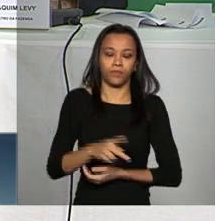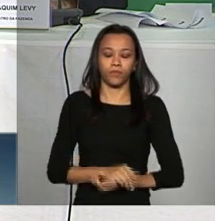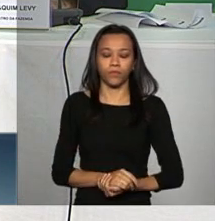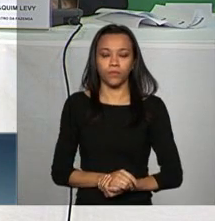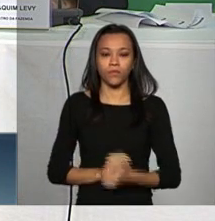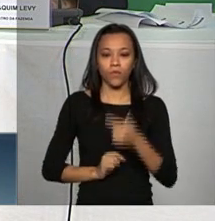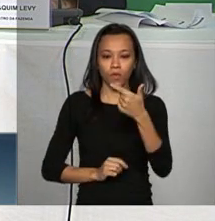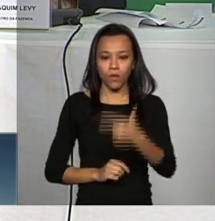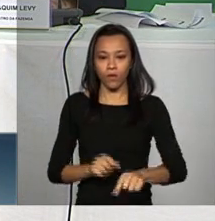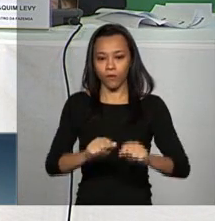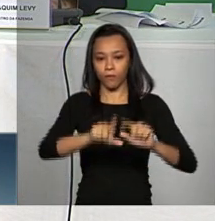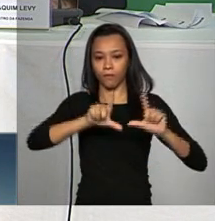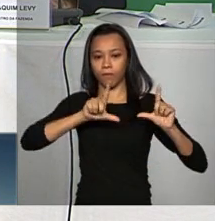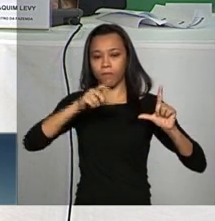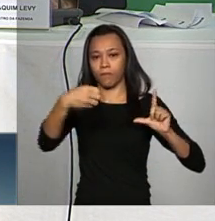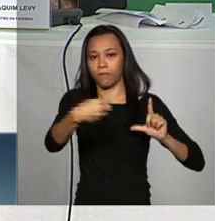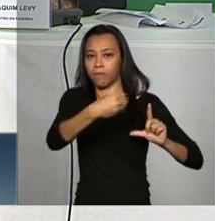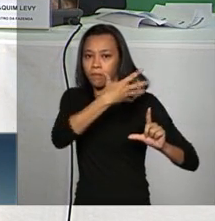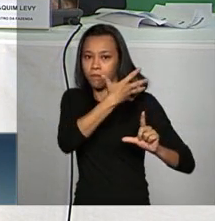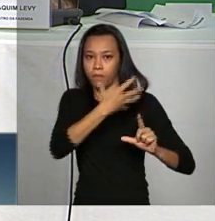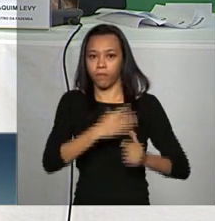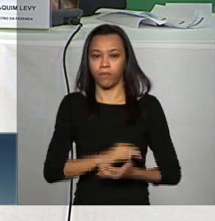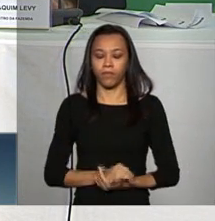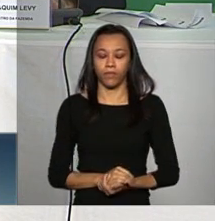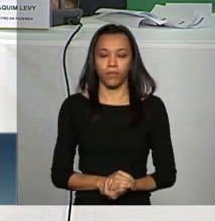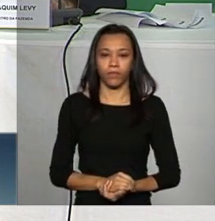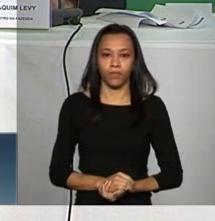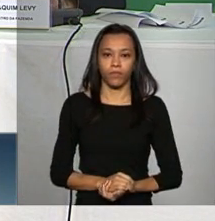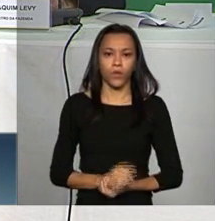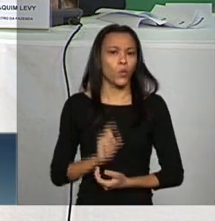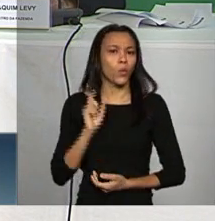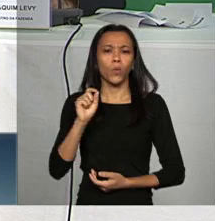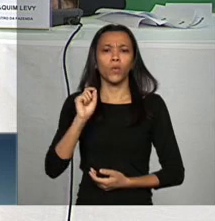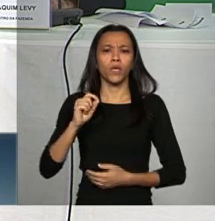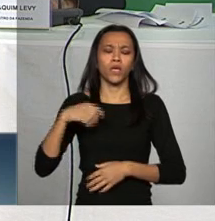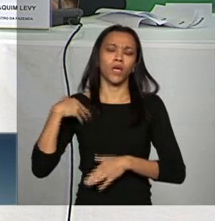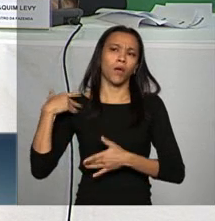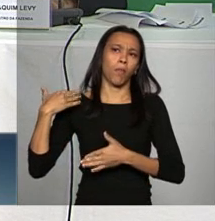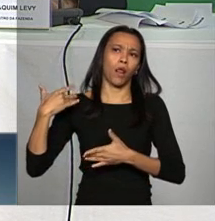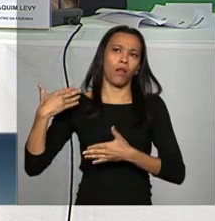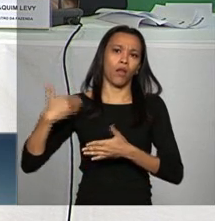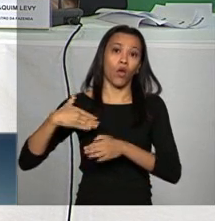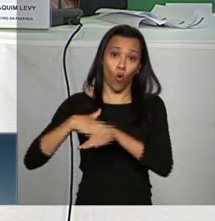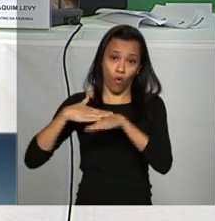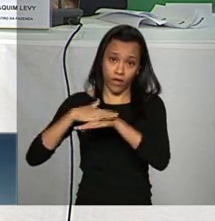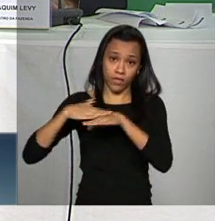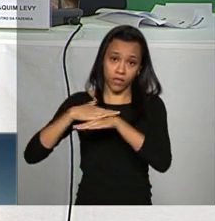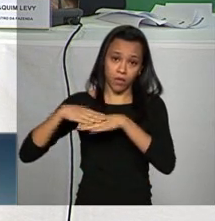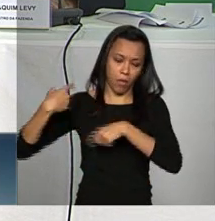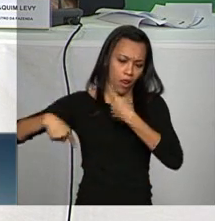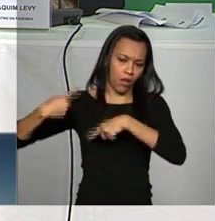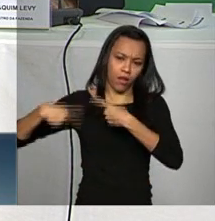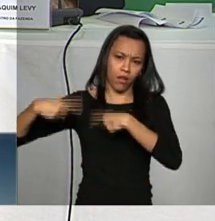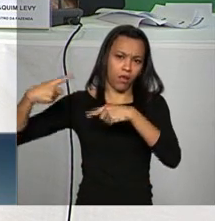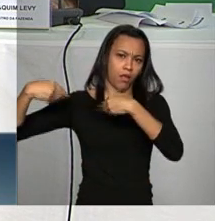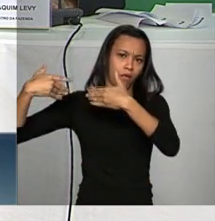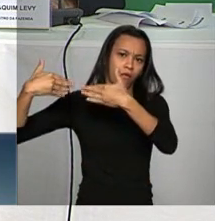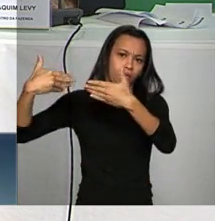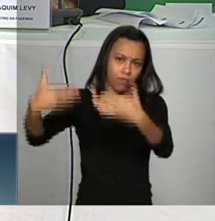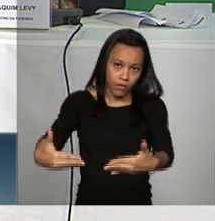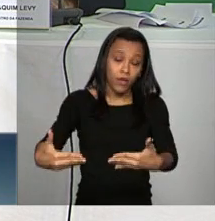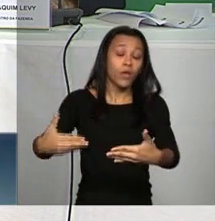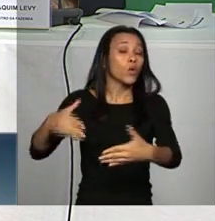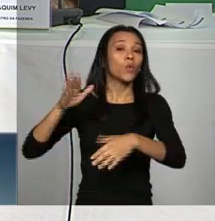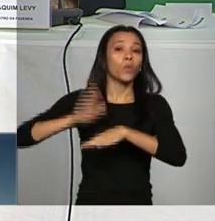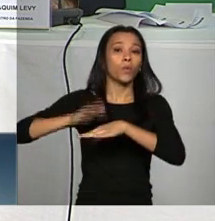Próximo slide. O que nós debatemos ao longo desses dias e qual foi a decisão da